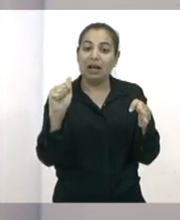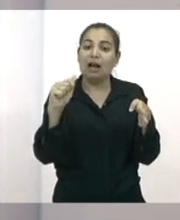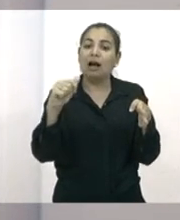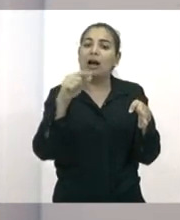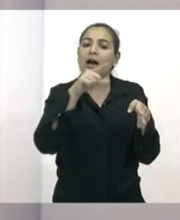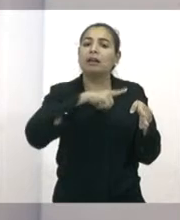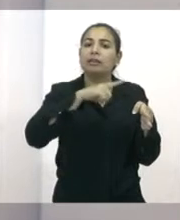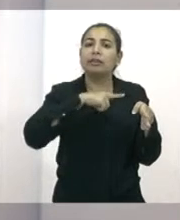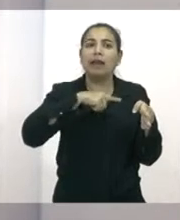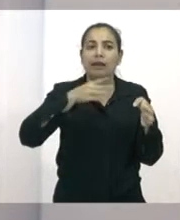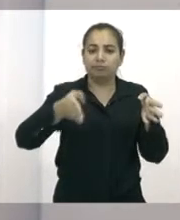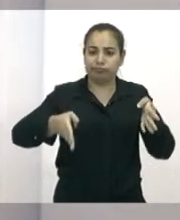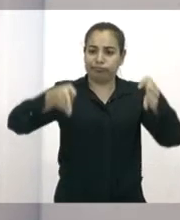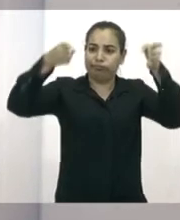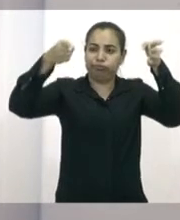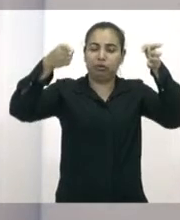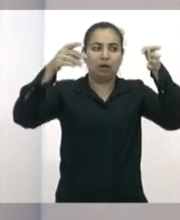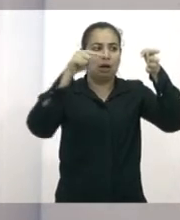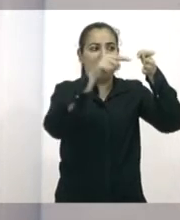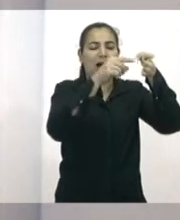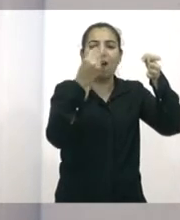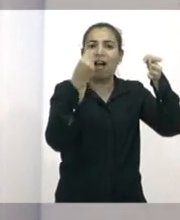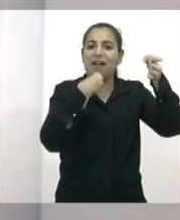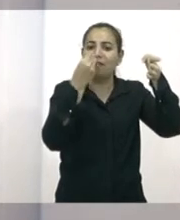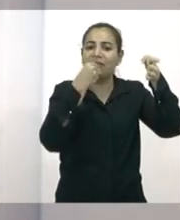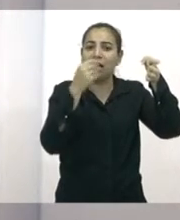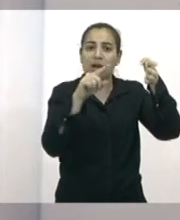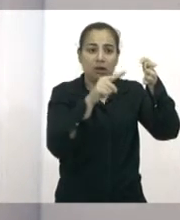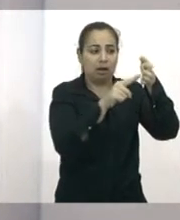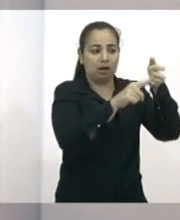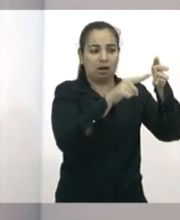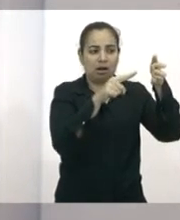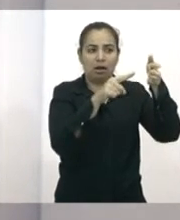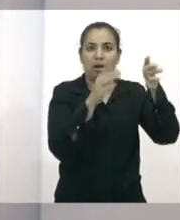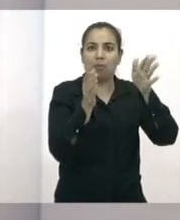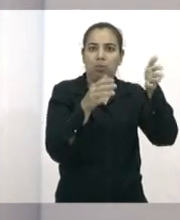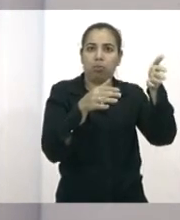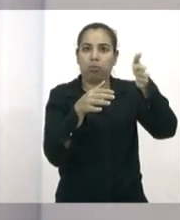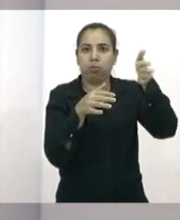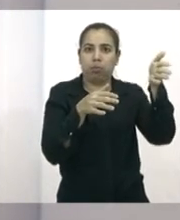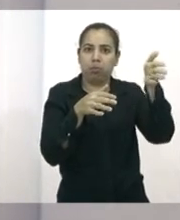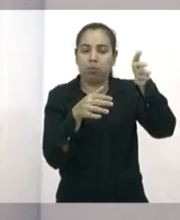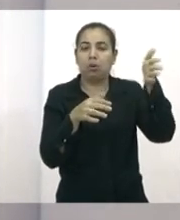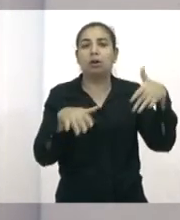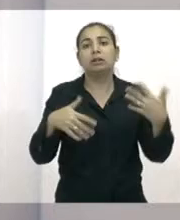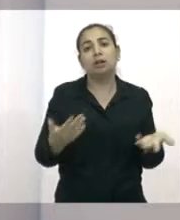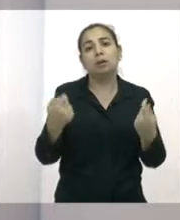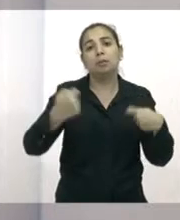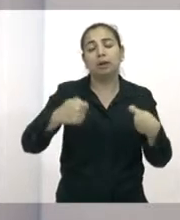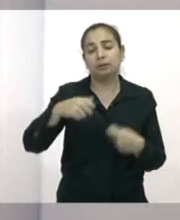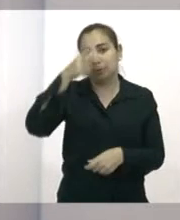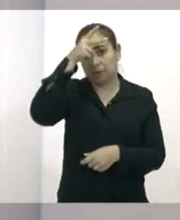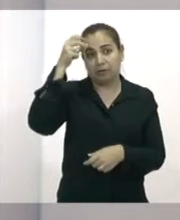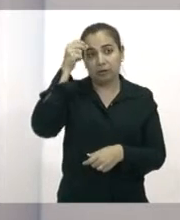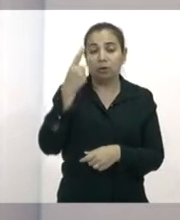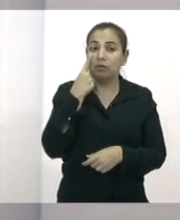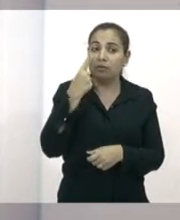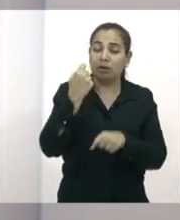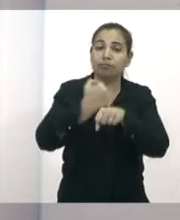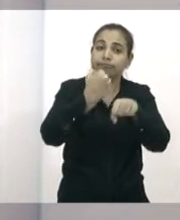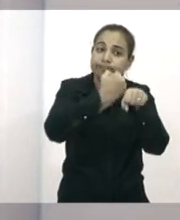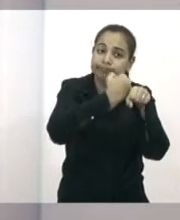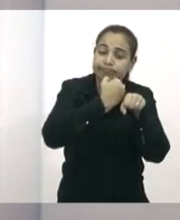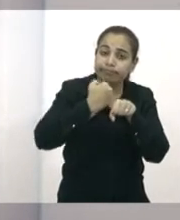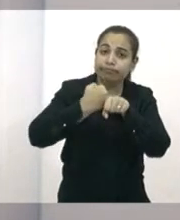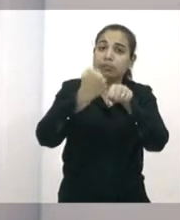estão muito frágeis. Você encosta o dedo, a parede balança. Então, precisa realmente de uma atenção do poder público, precisa de uma reforma